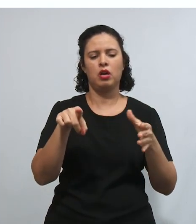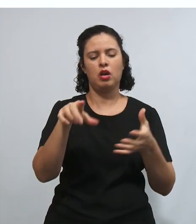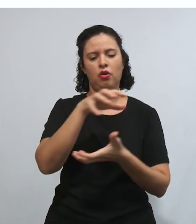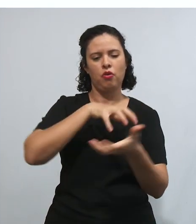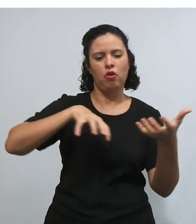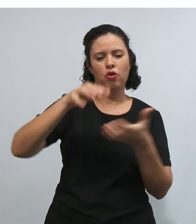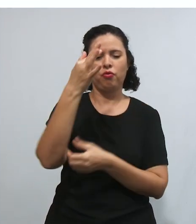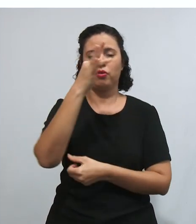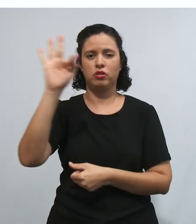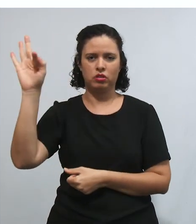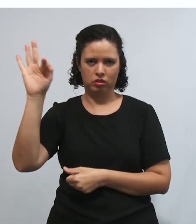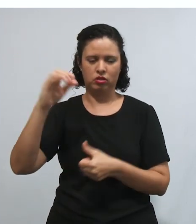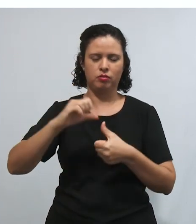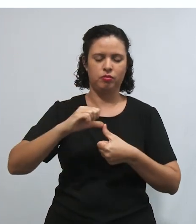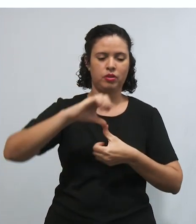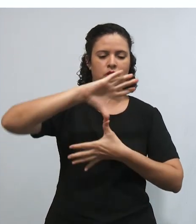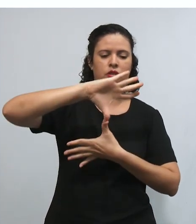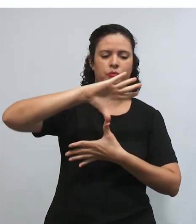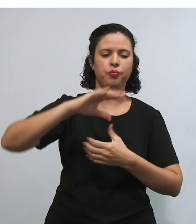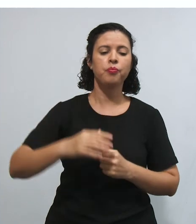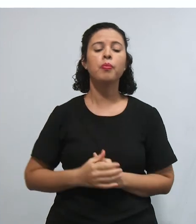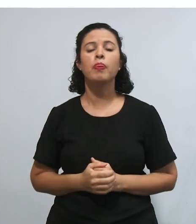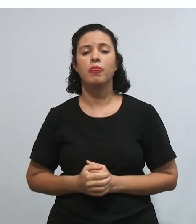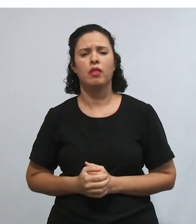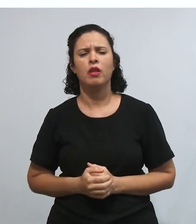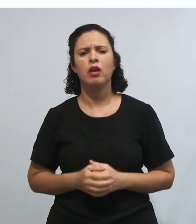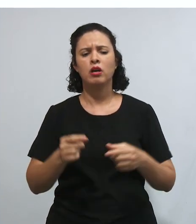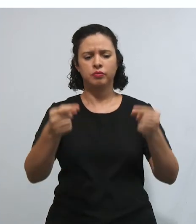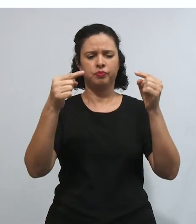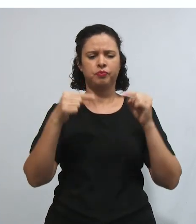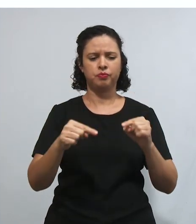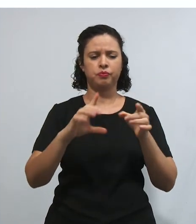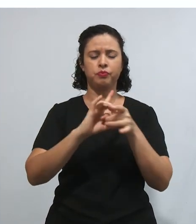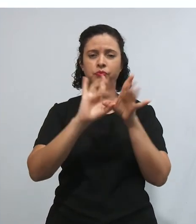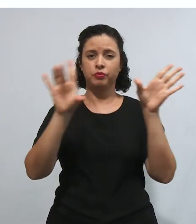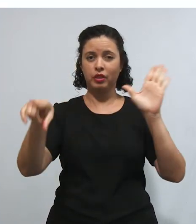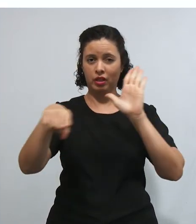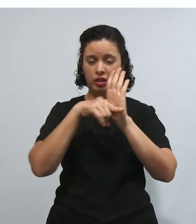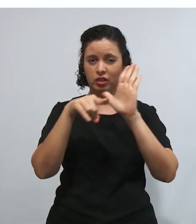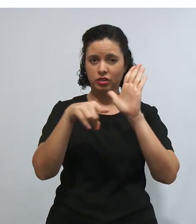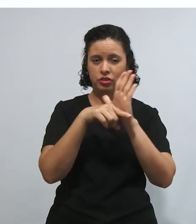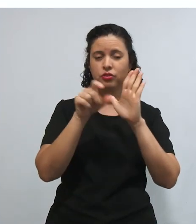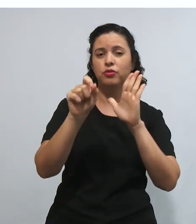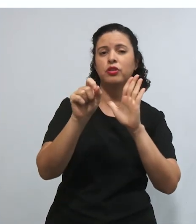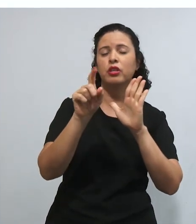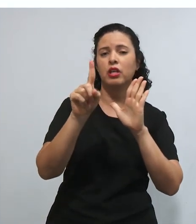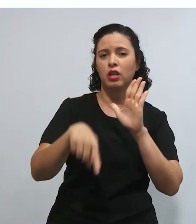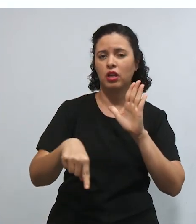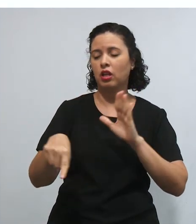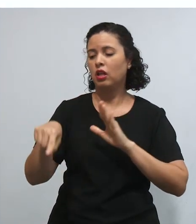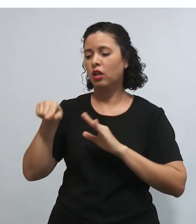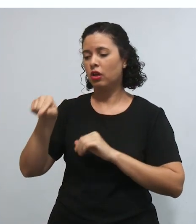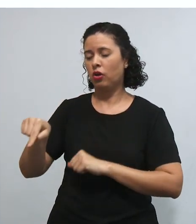ele vem estar impedindo, é uma ação que o poder público, que o Estado,